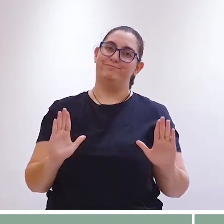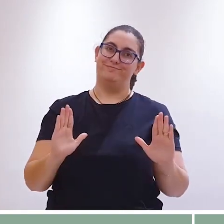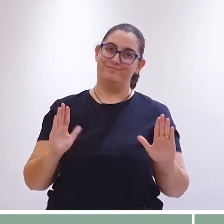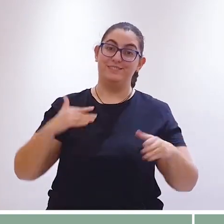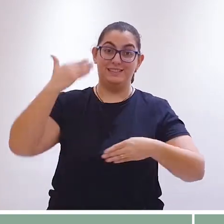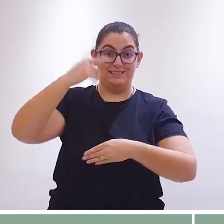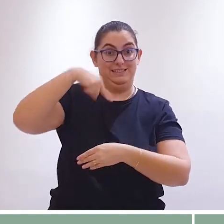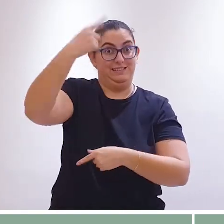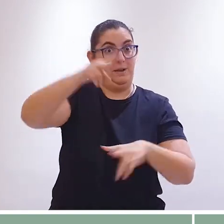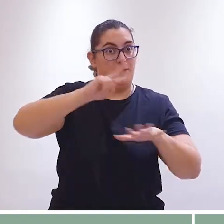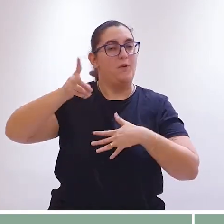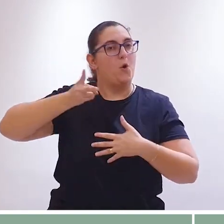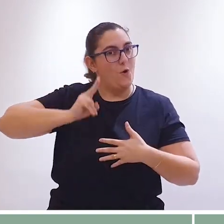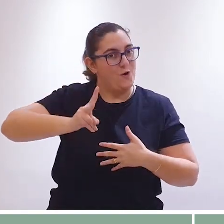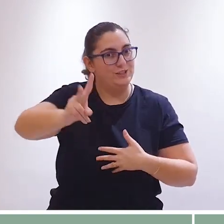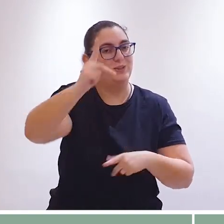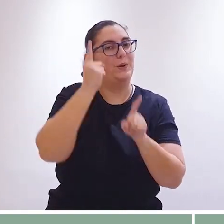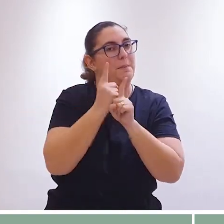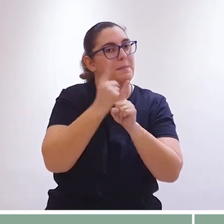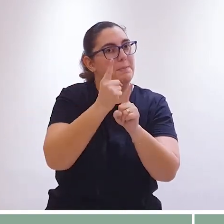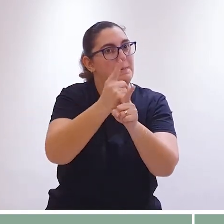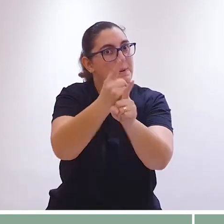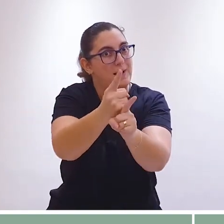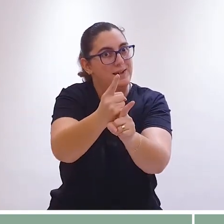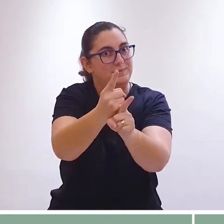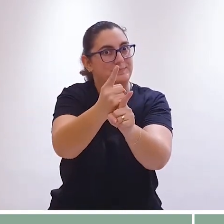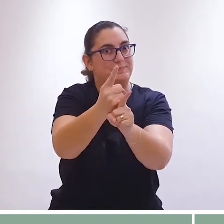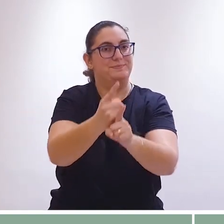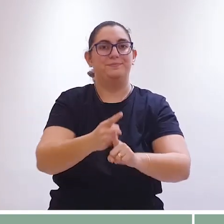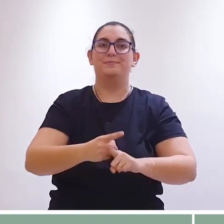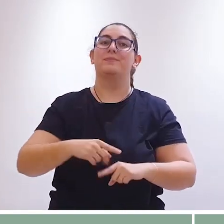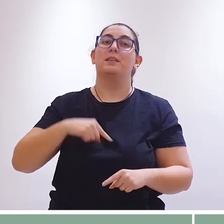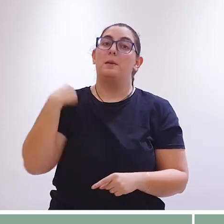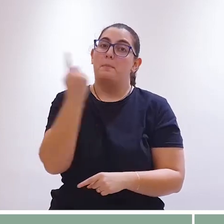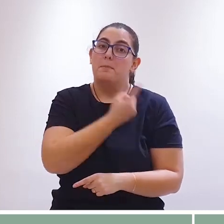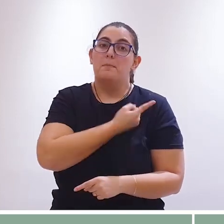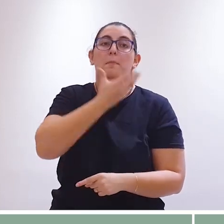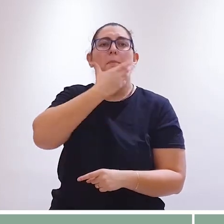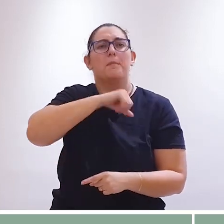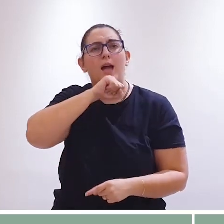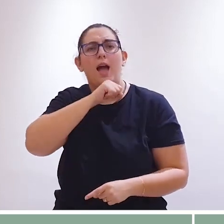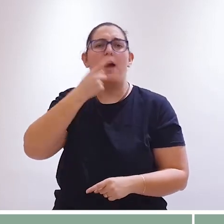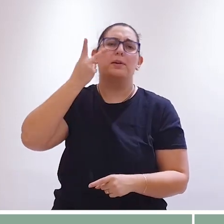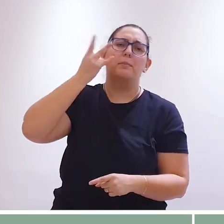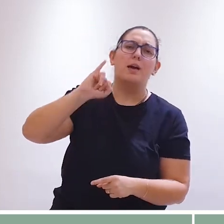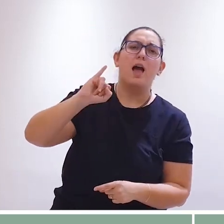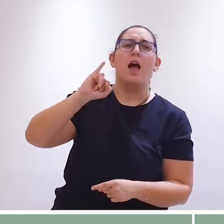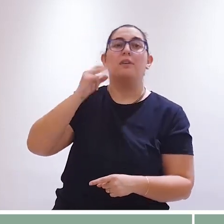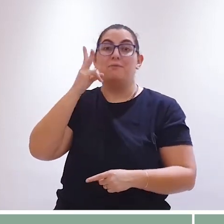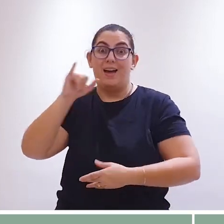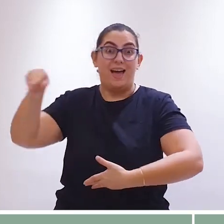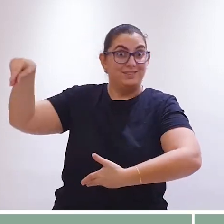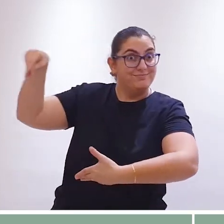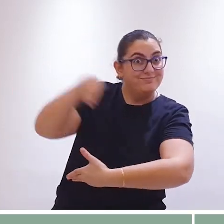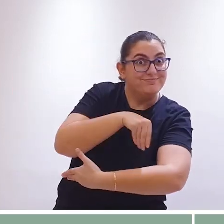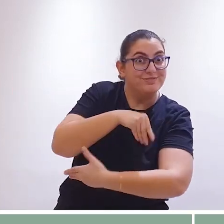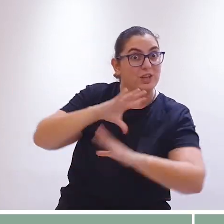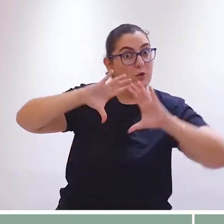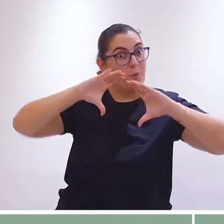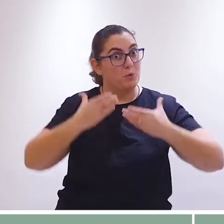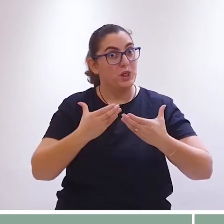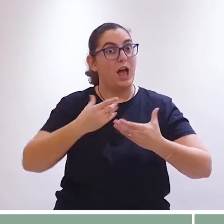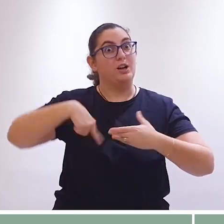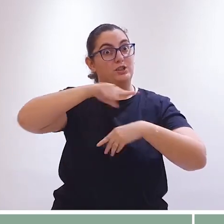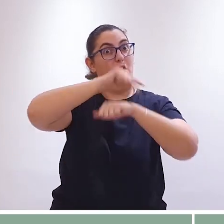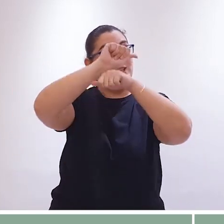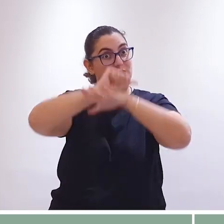Nosso encontro de hoje fica por aqui. Na semana que vem, seguimos com a nossa catequese para pais e padrinhos que irão batizar seus filhos nas